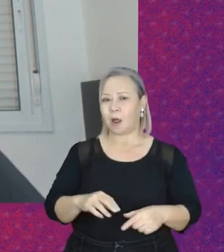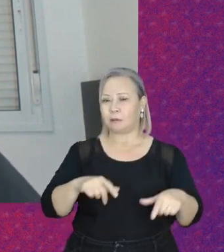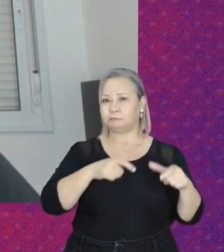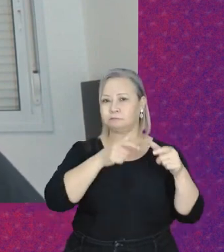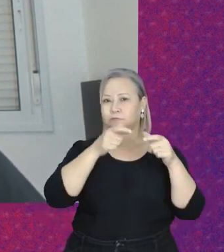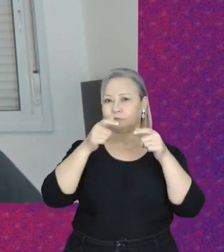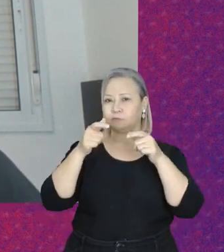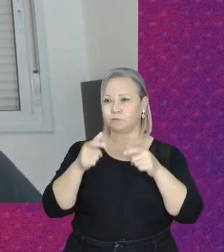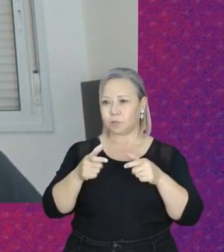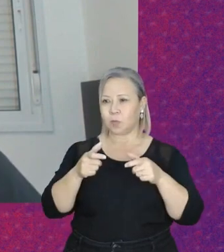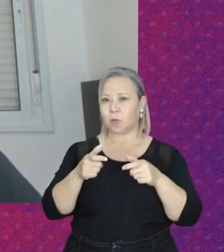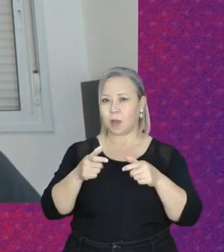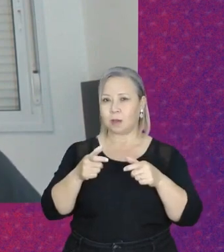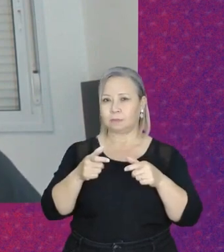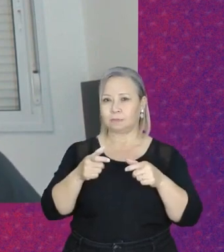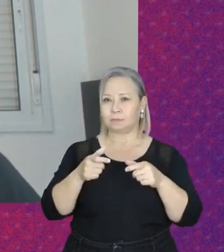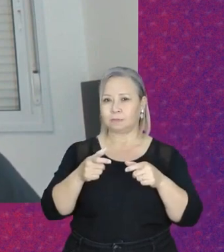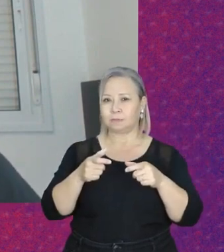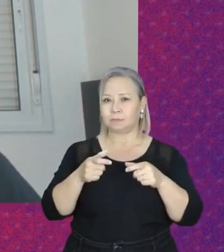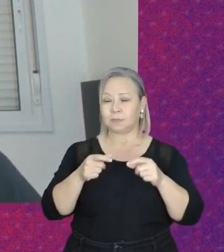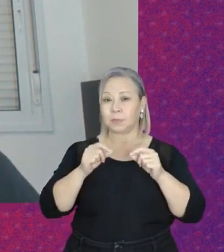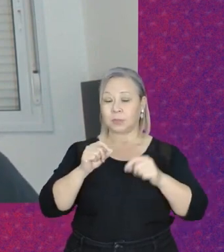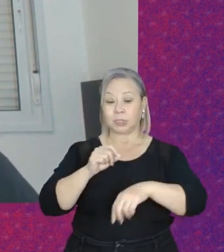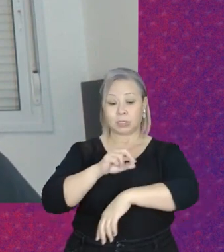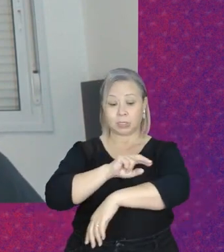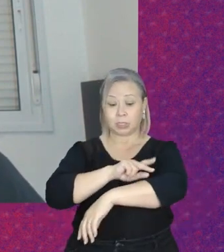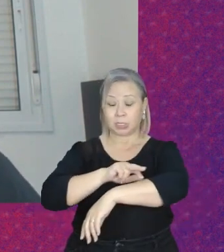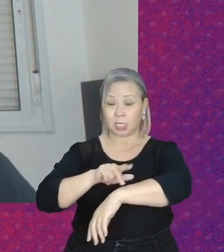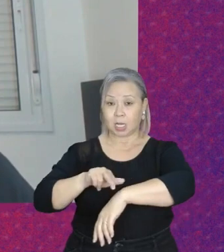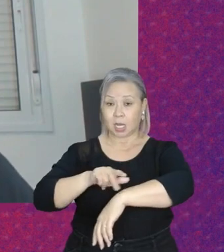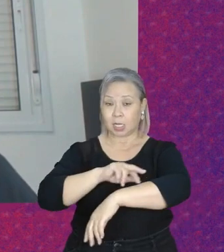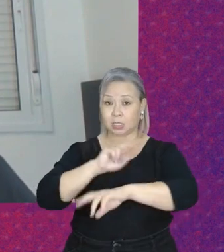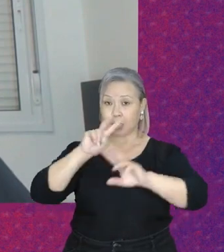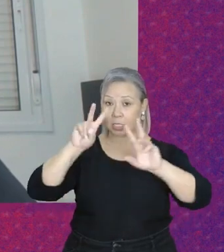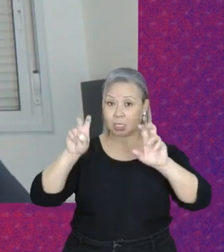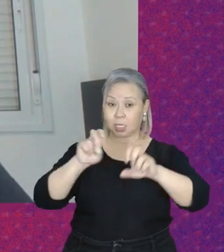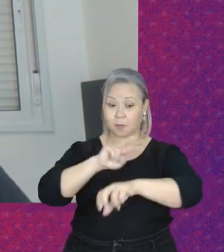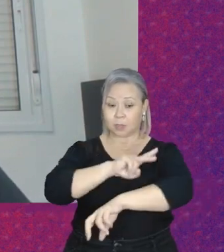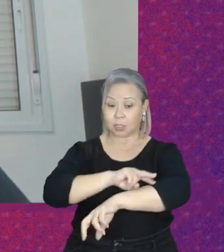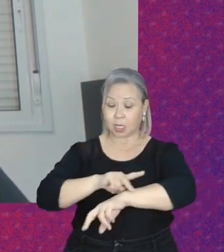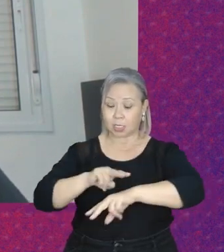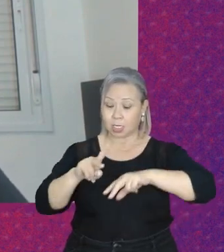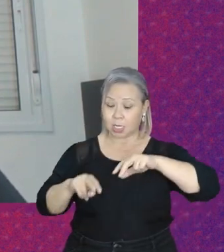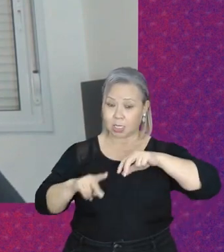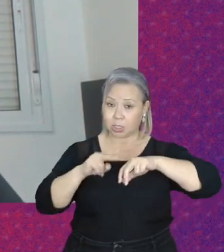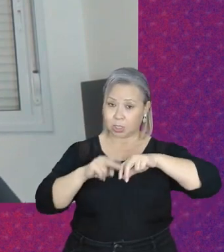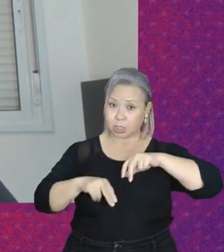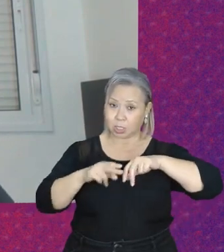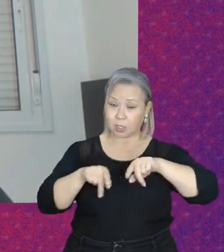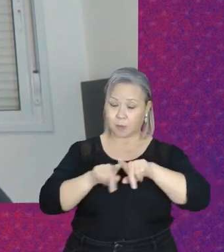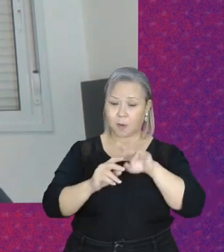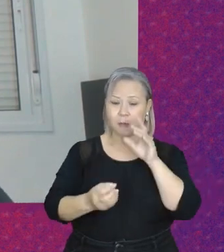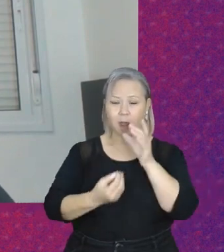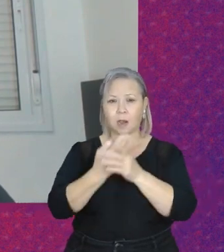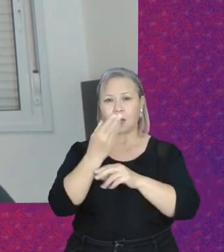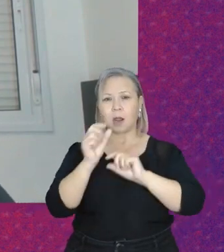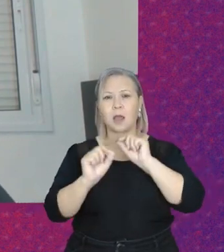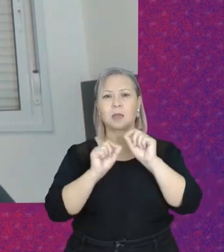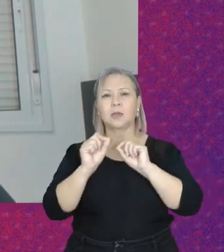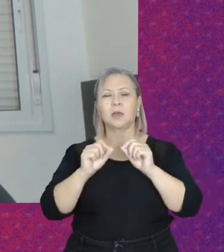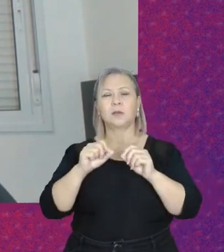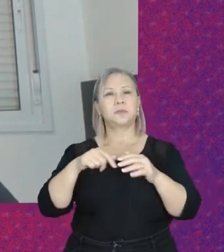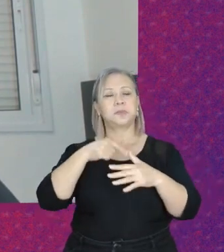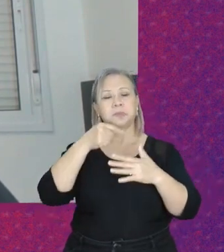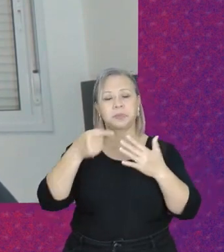de raça e gênero para a elaboração de determinadas